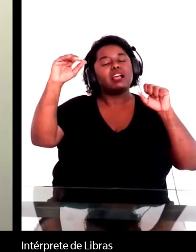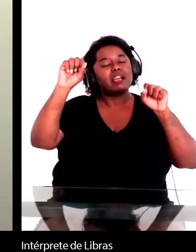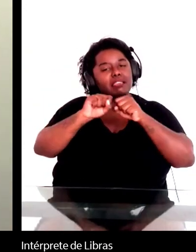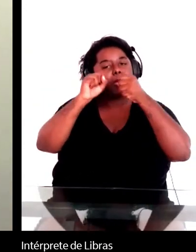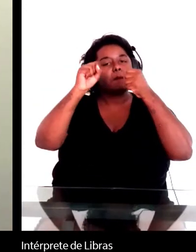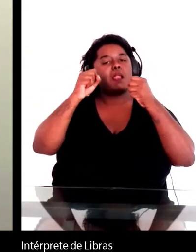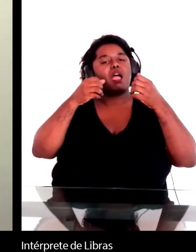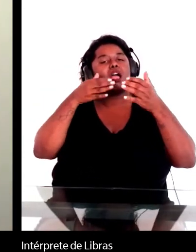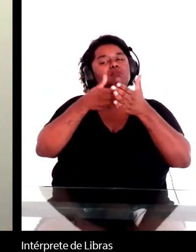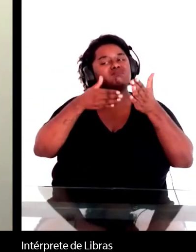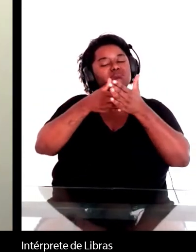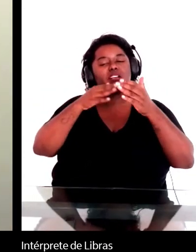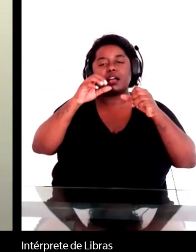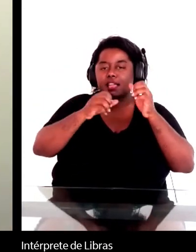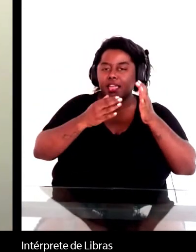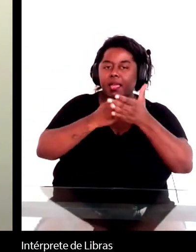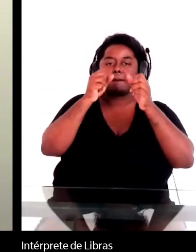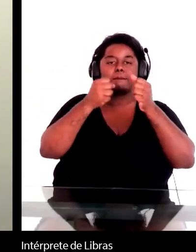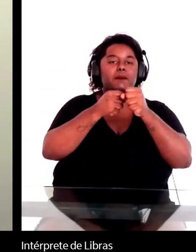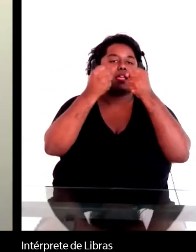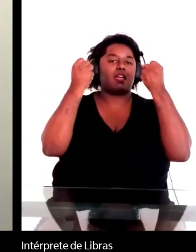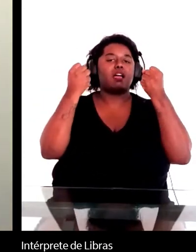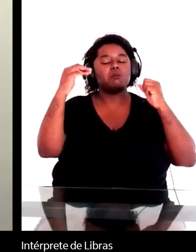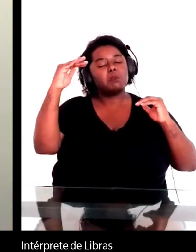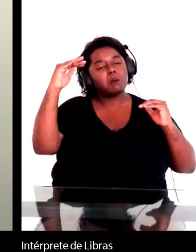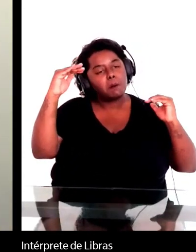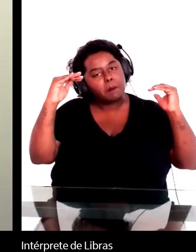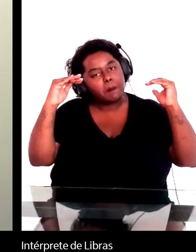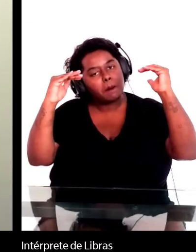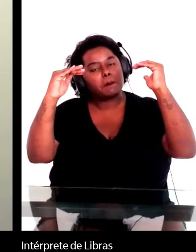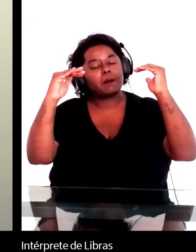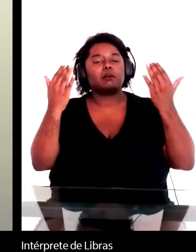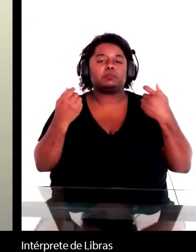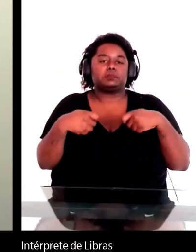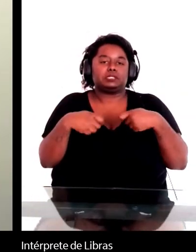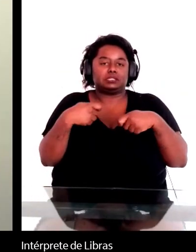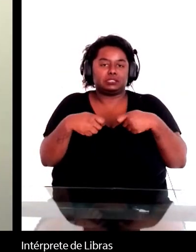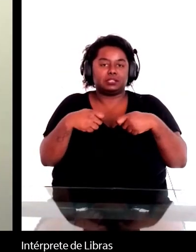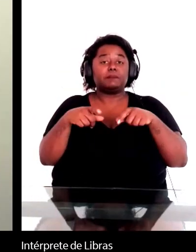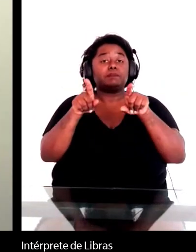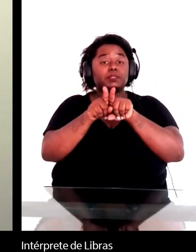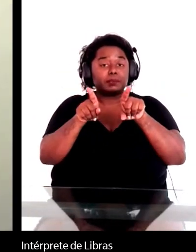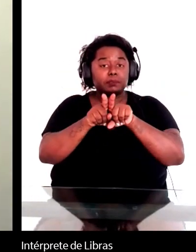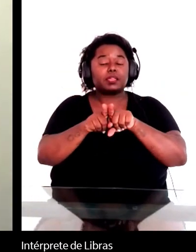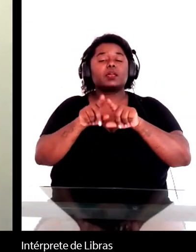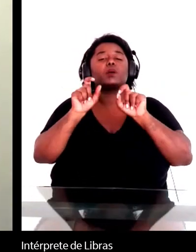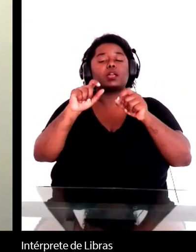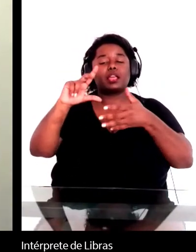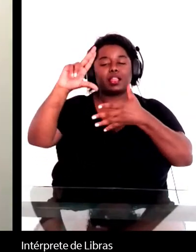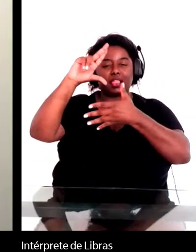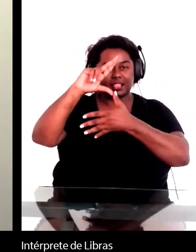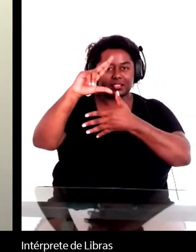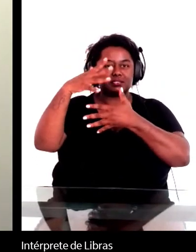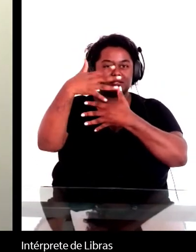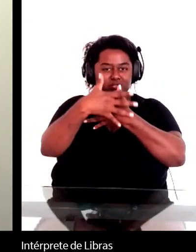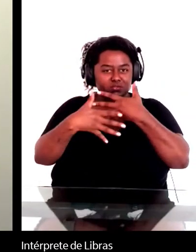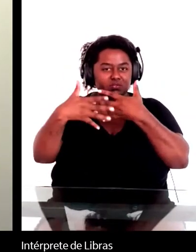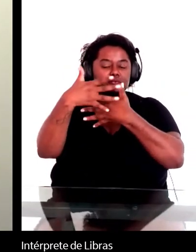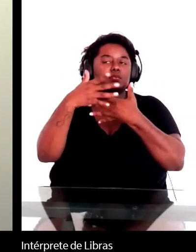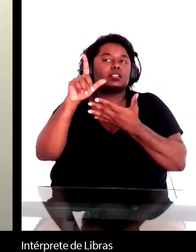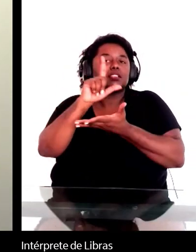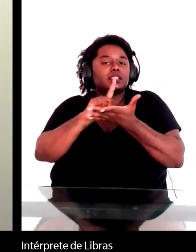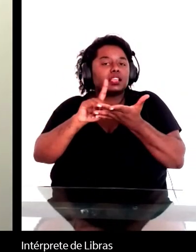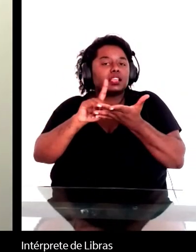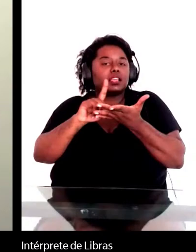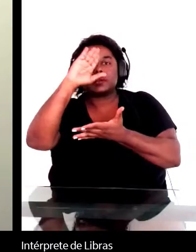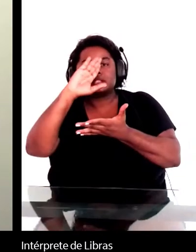e depois dentro dos estudos latino-americanos, aí a gente ainda tem que brigar um pouco pela literatura brasileira